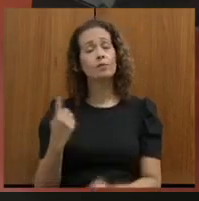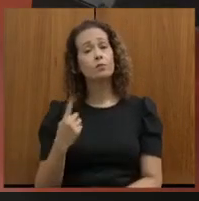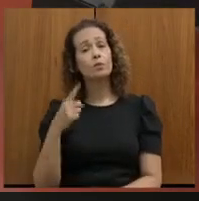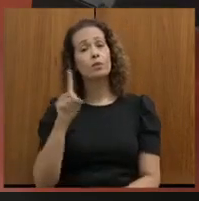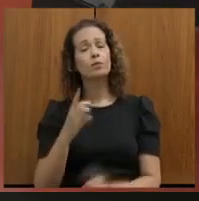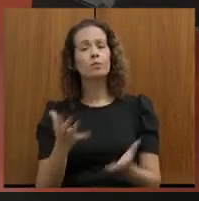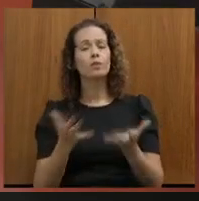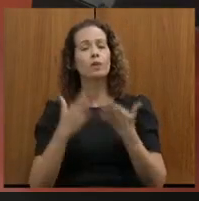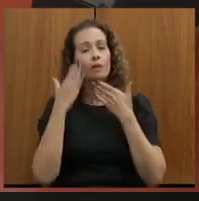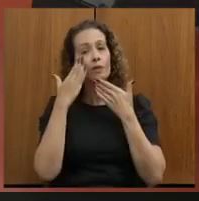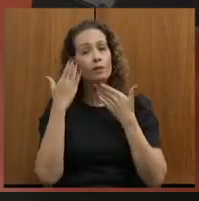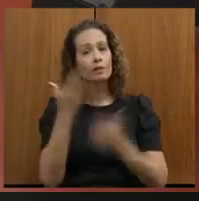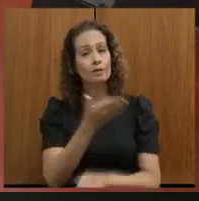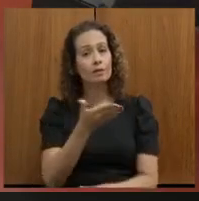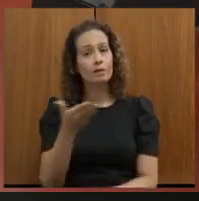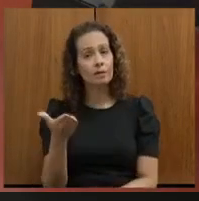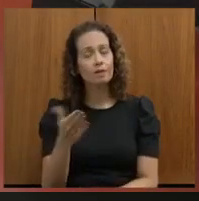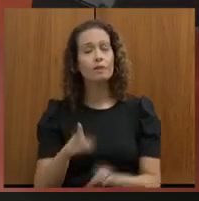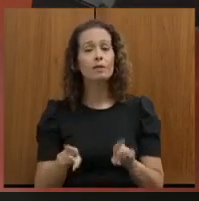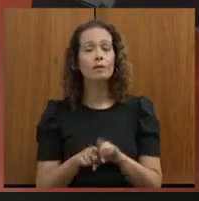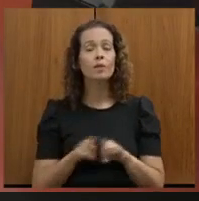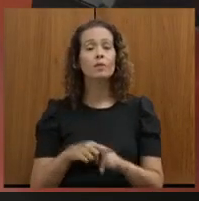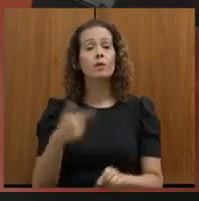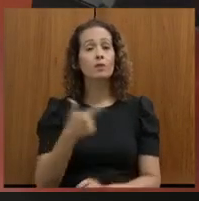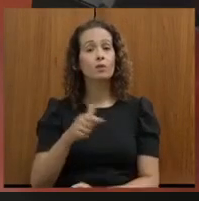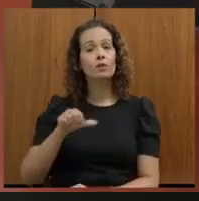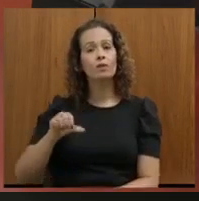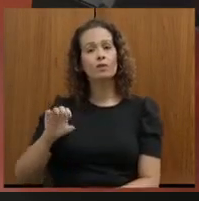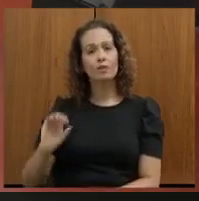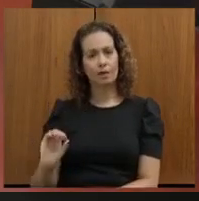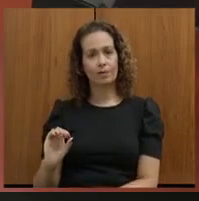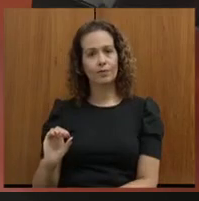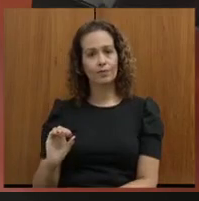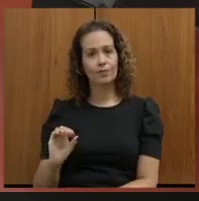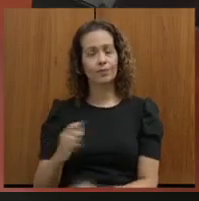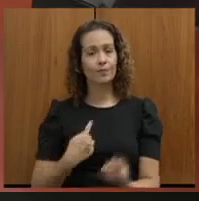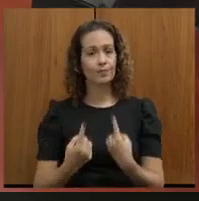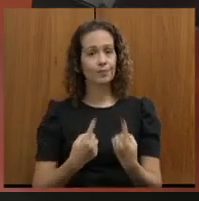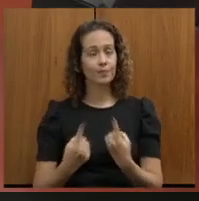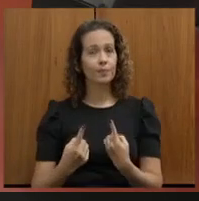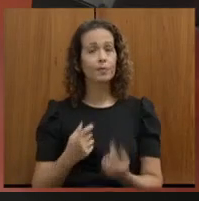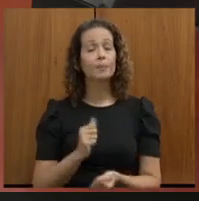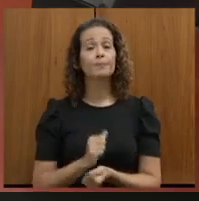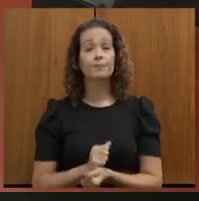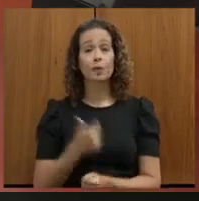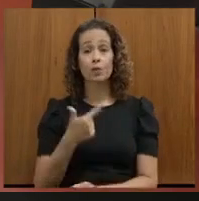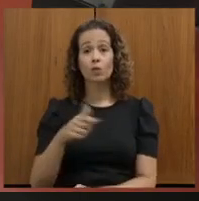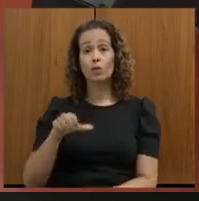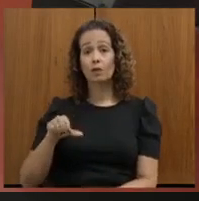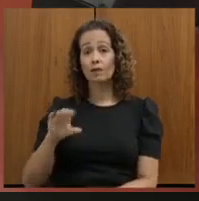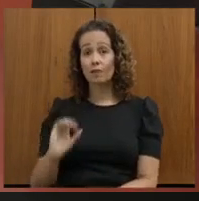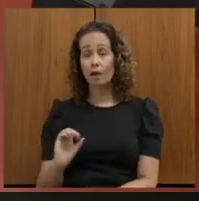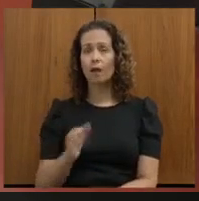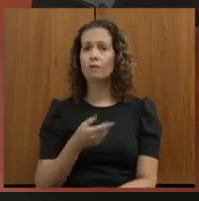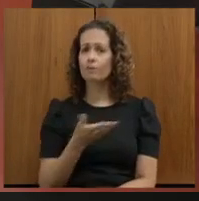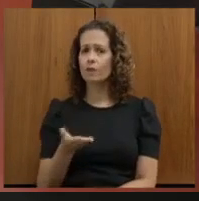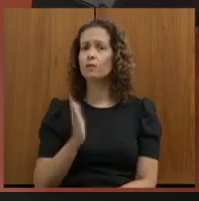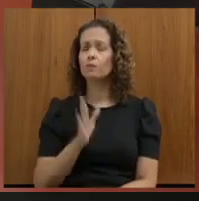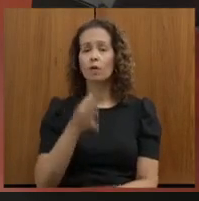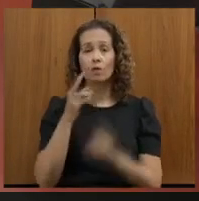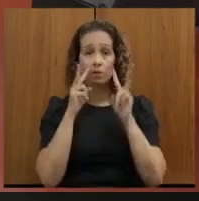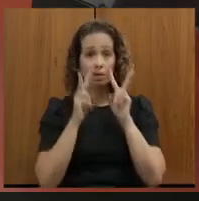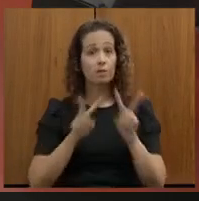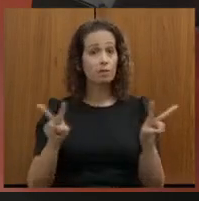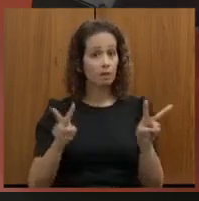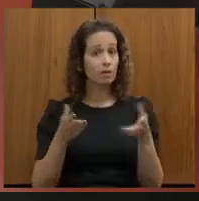eu quero muito agradecer vossa excelência pela 290. 290, deputado João Leite, vossa excelência pode testemunhar